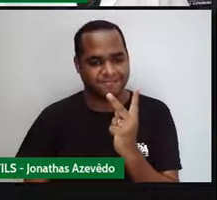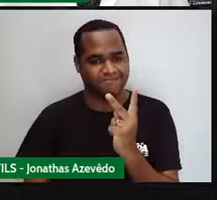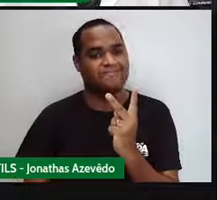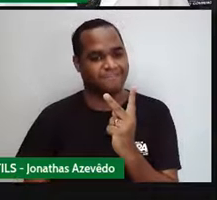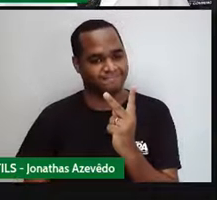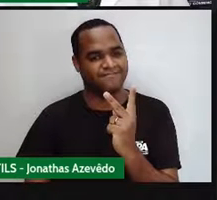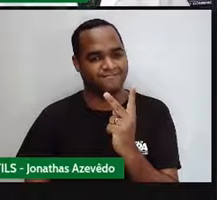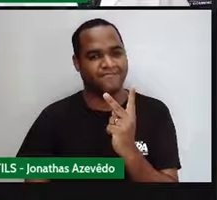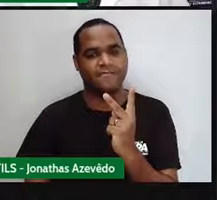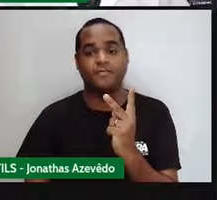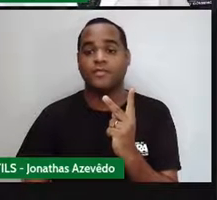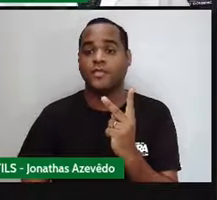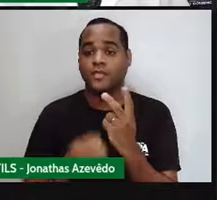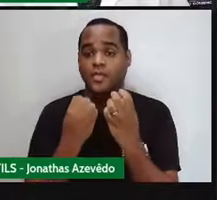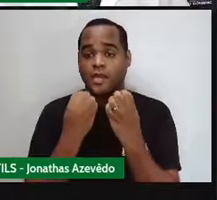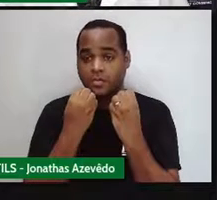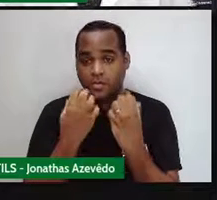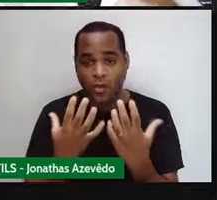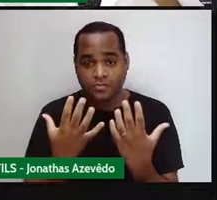Bom.